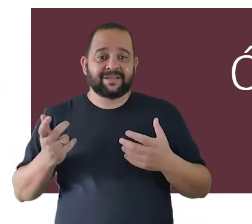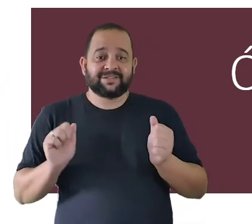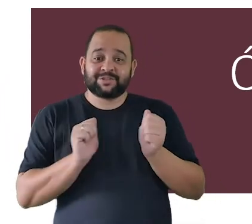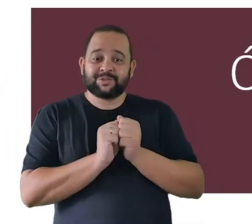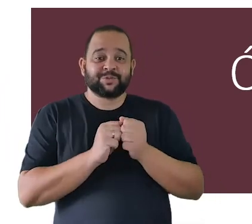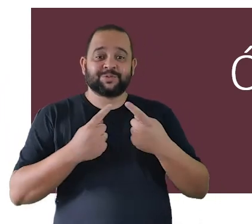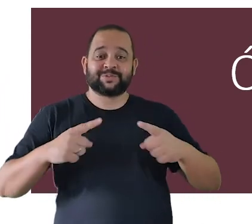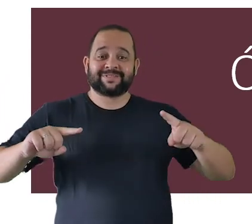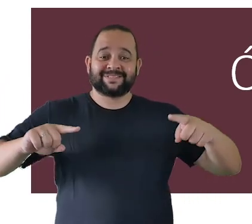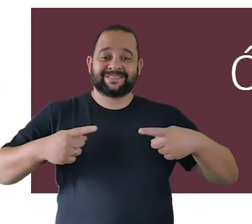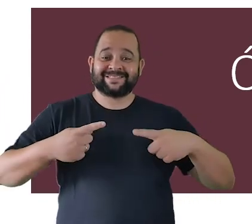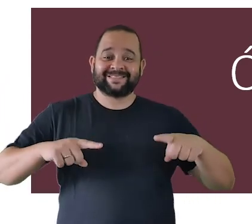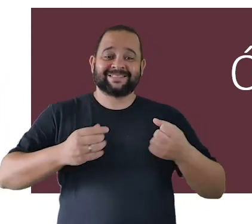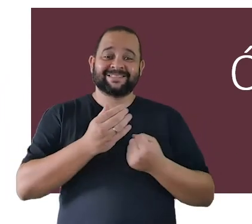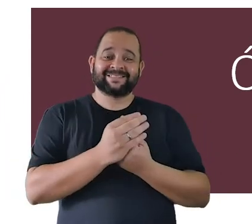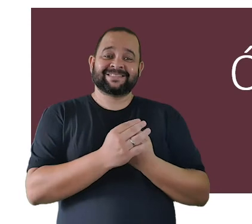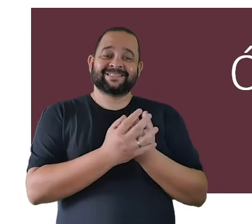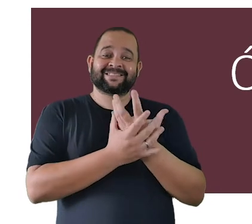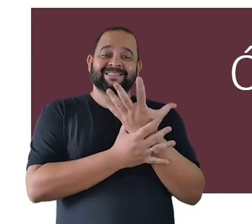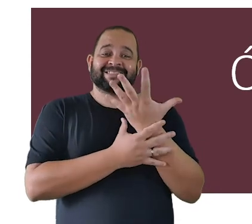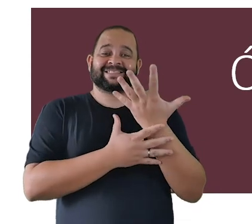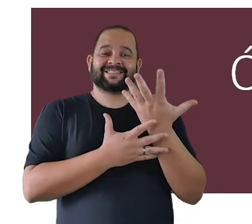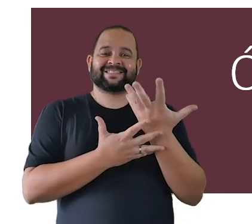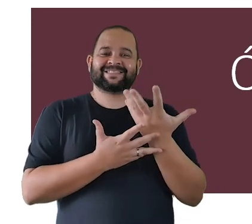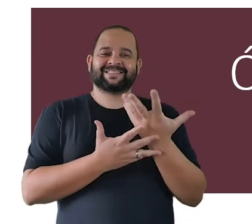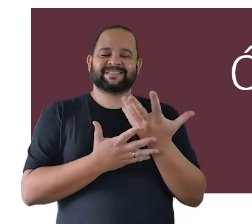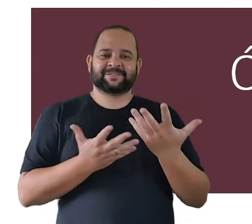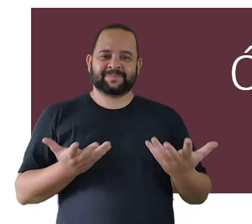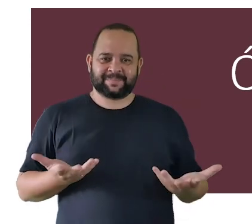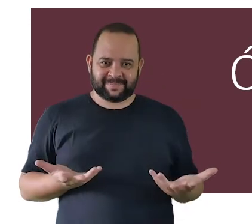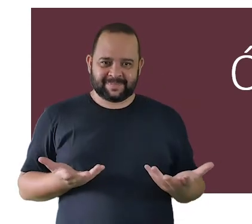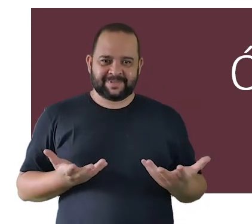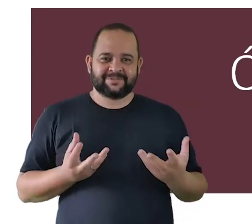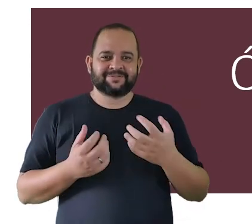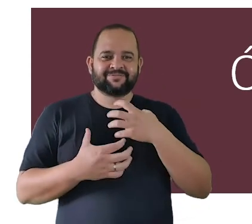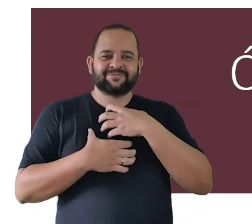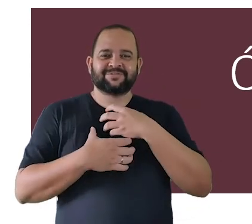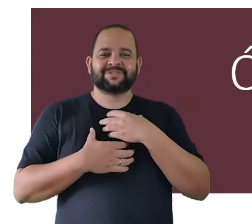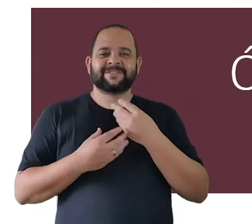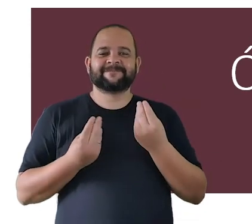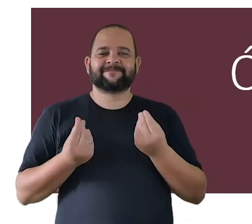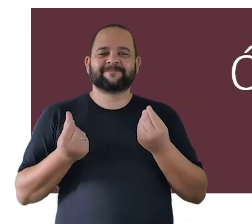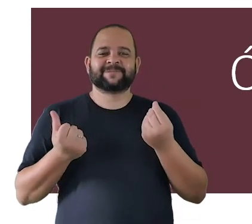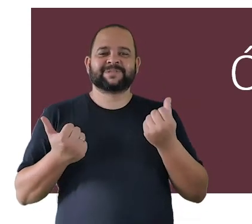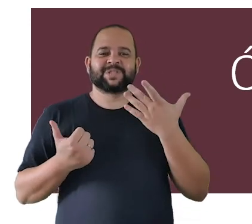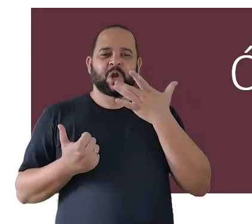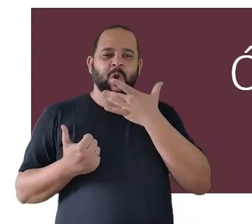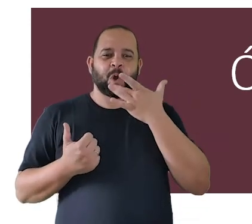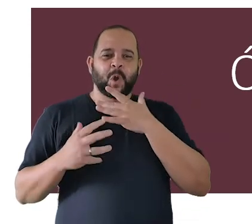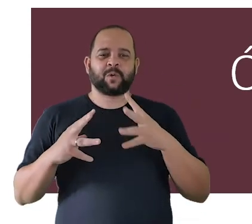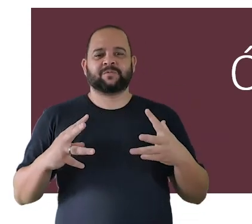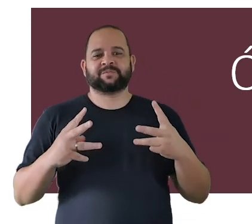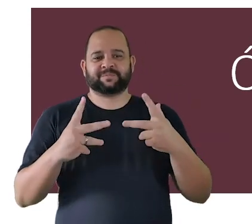músicas e tocar aquelas músicas de um jeito que é agradável que é legal para todo mundo